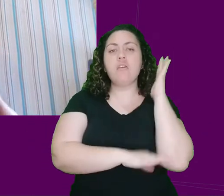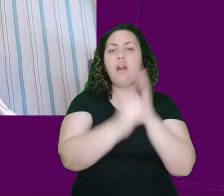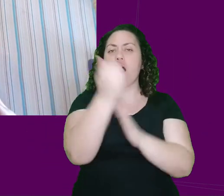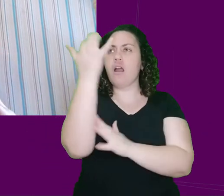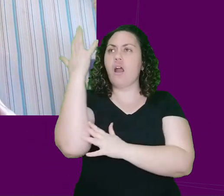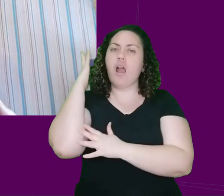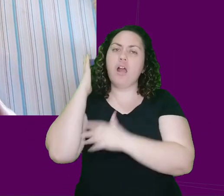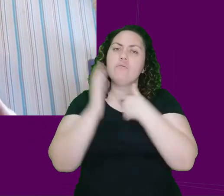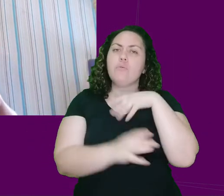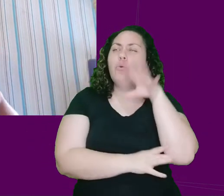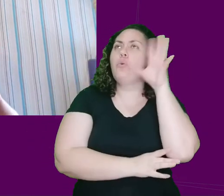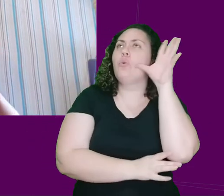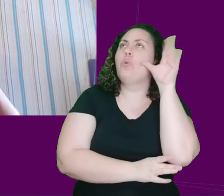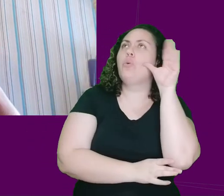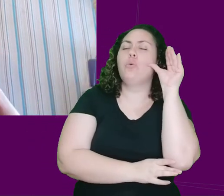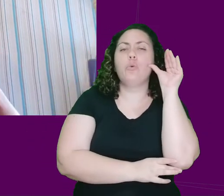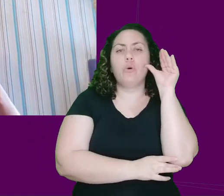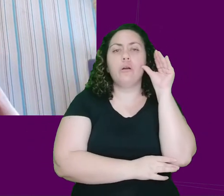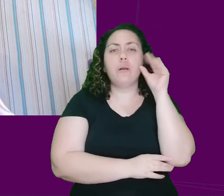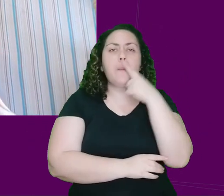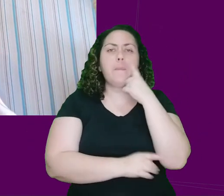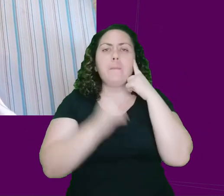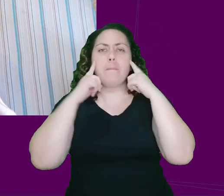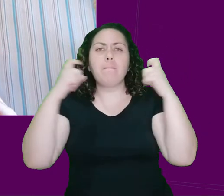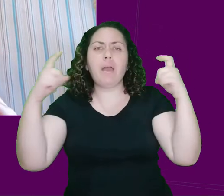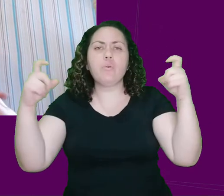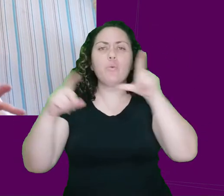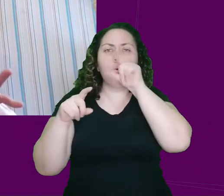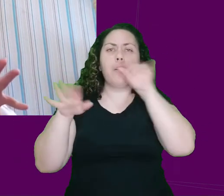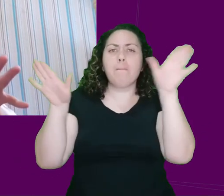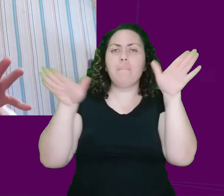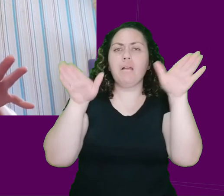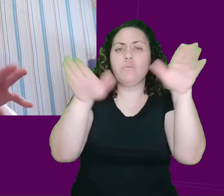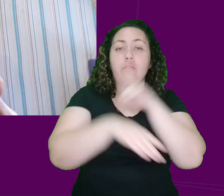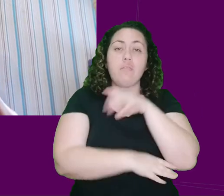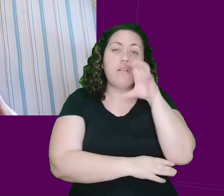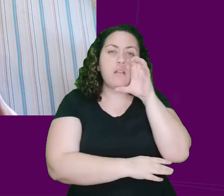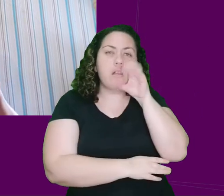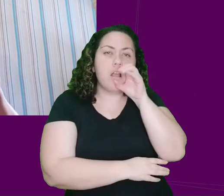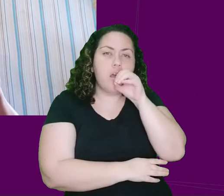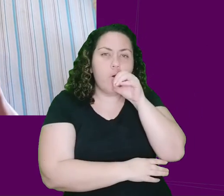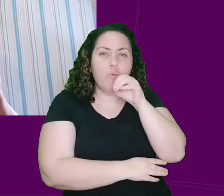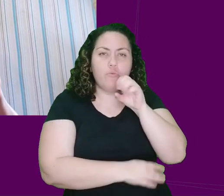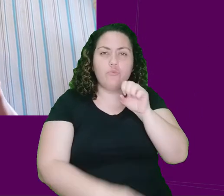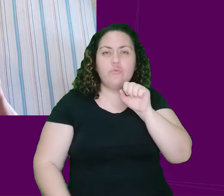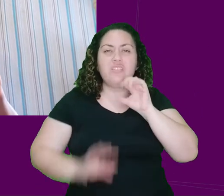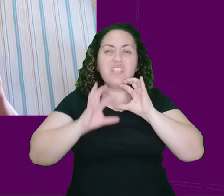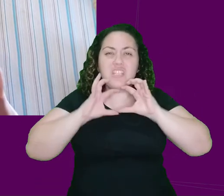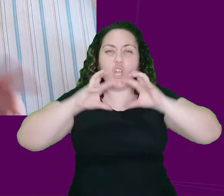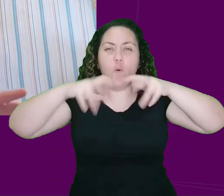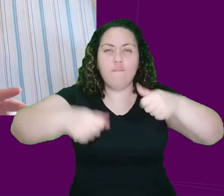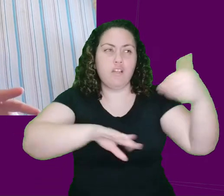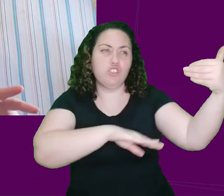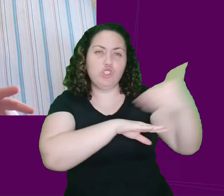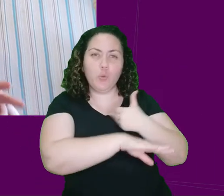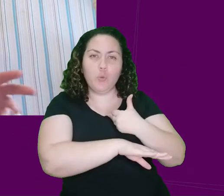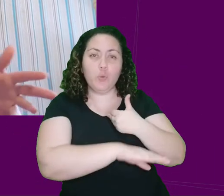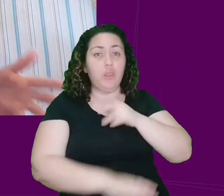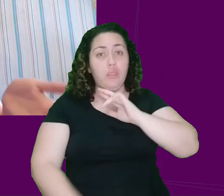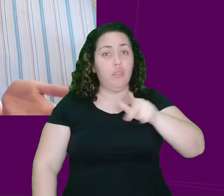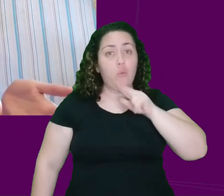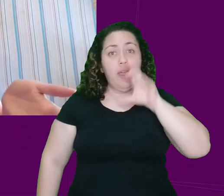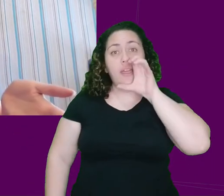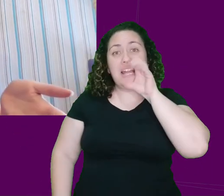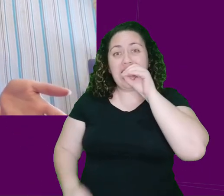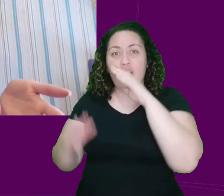escutando os barulhos das asas de aves, e alguns cães selvagens se aproximam dela. Eles não são cães e